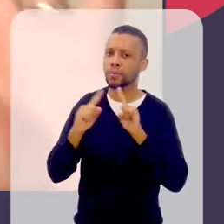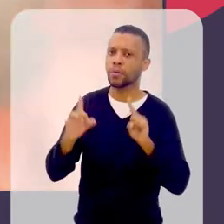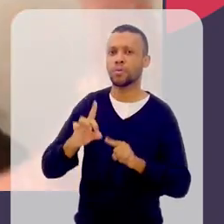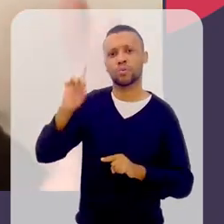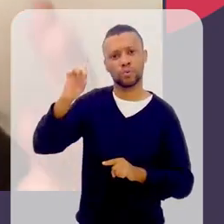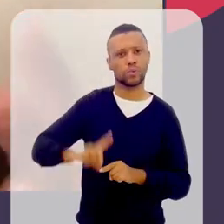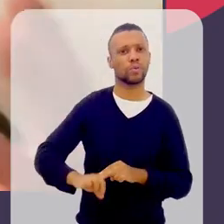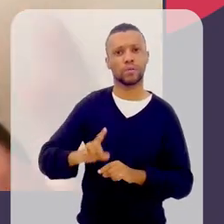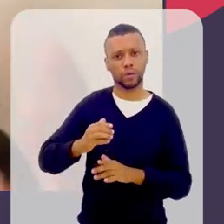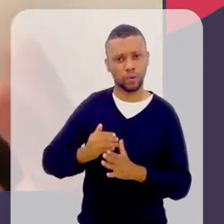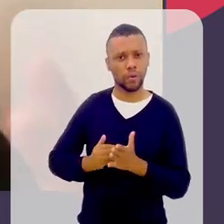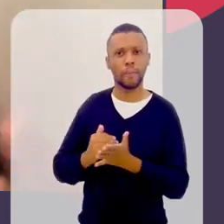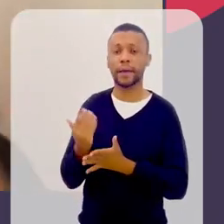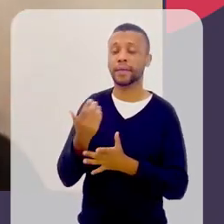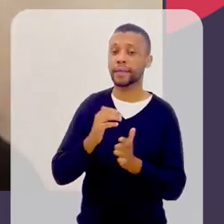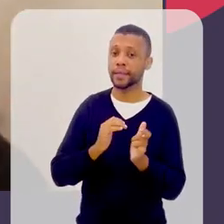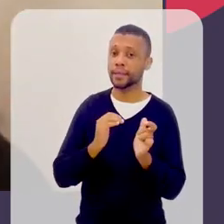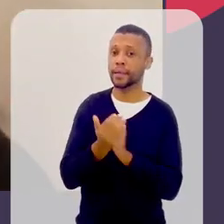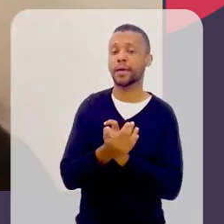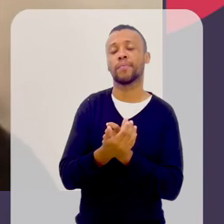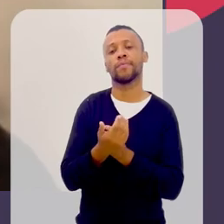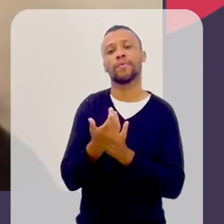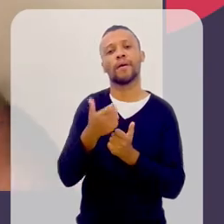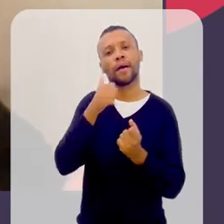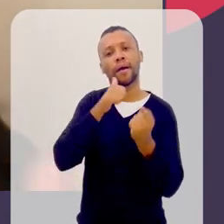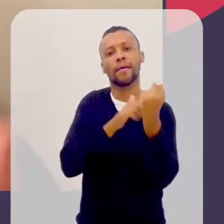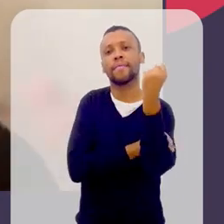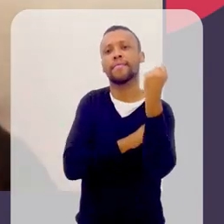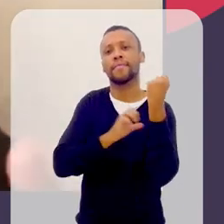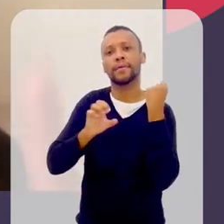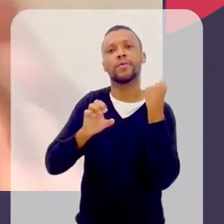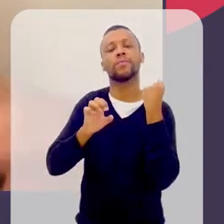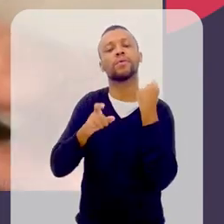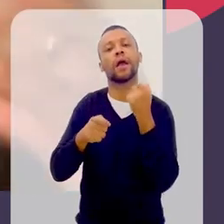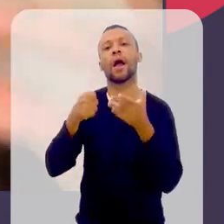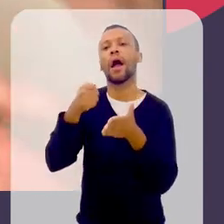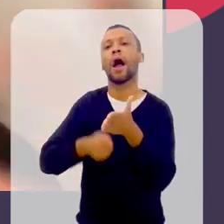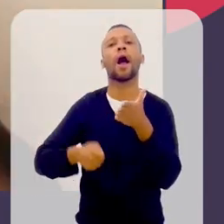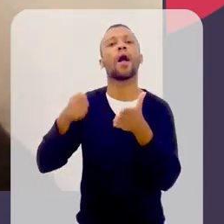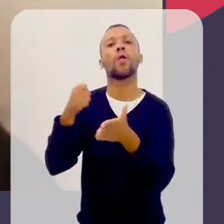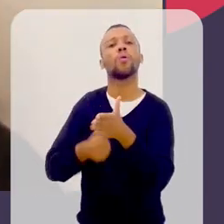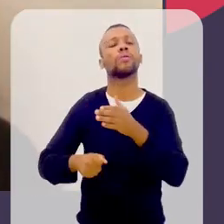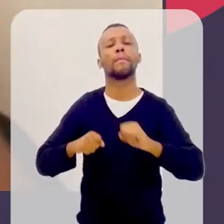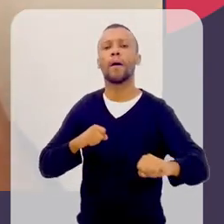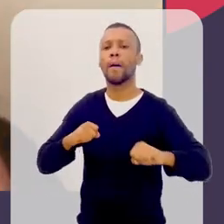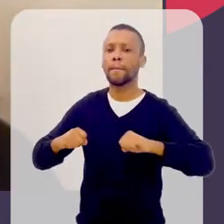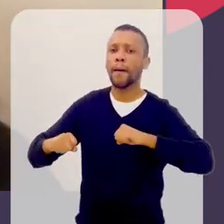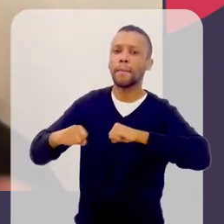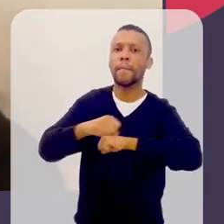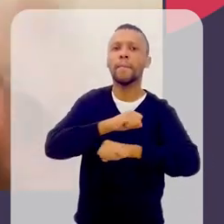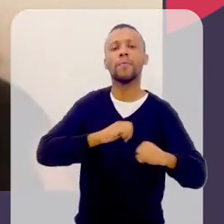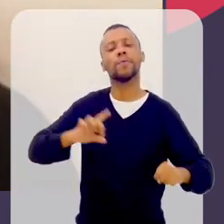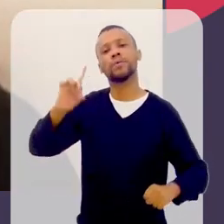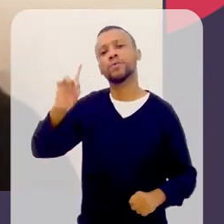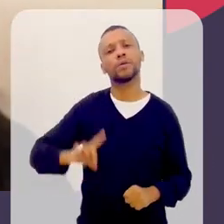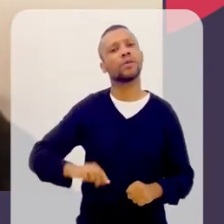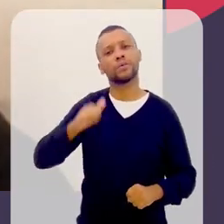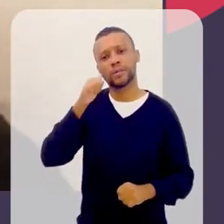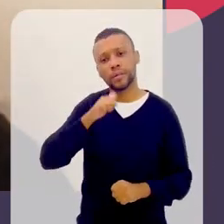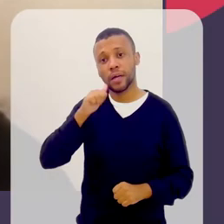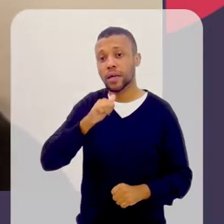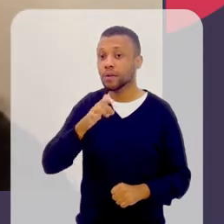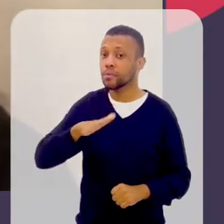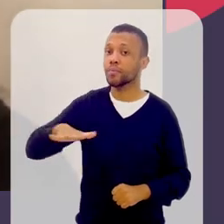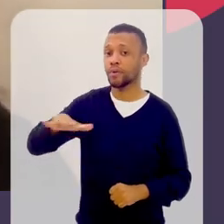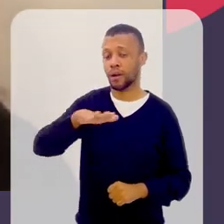esse termo feminismo, né? Que é a luta, nada mais do que a luta pelos direitos das mulheres, né?